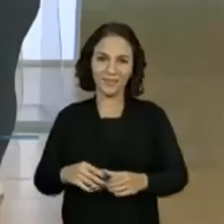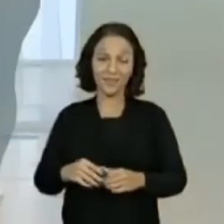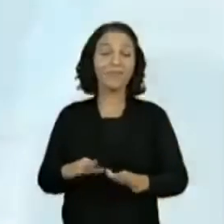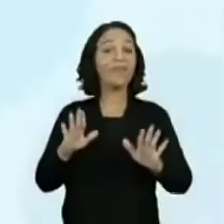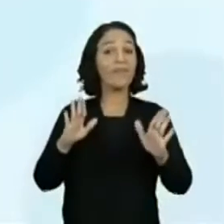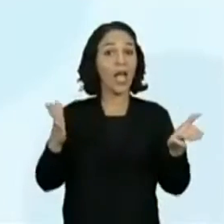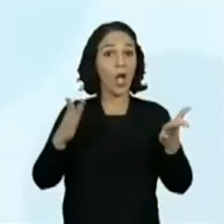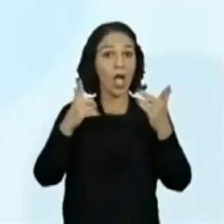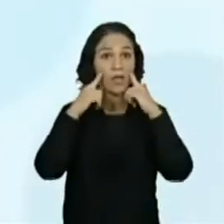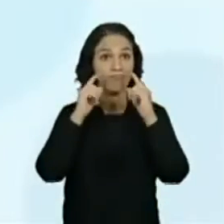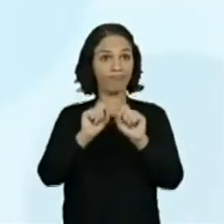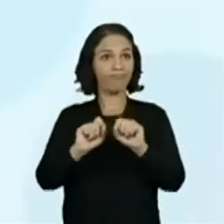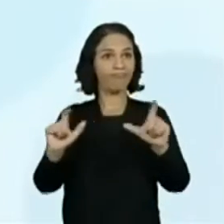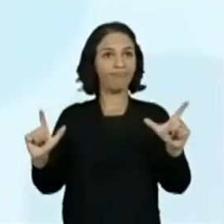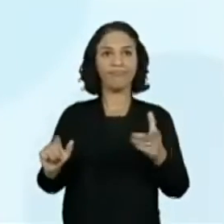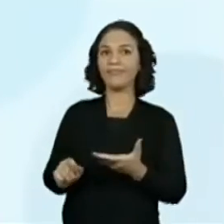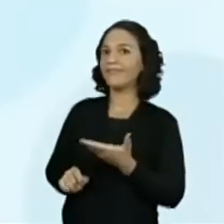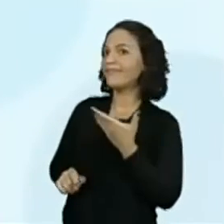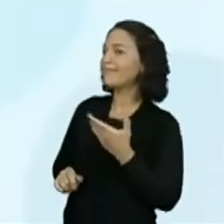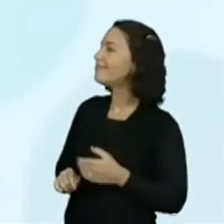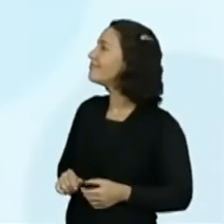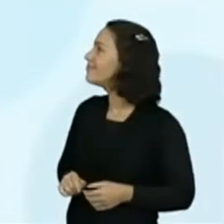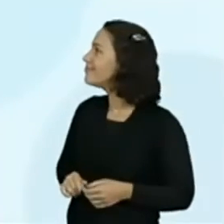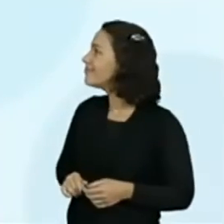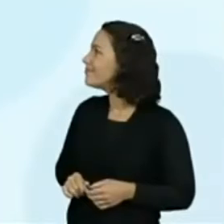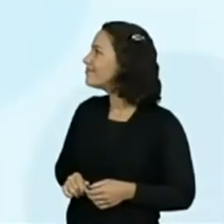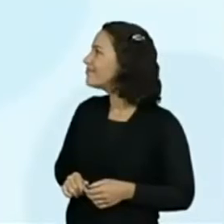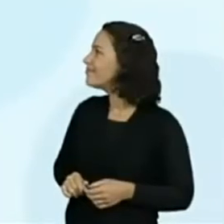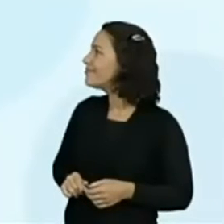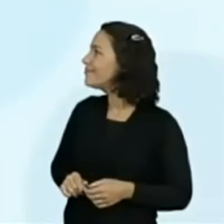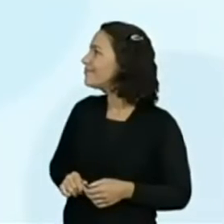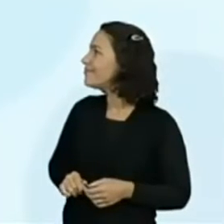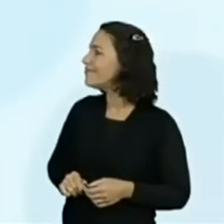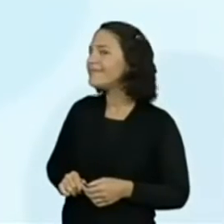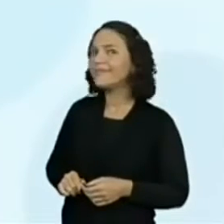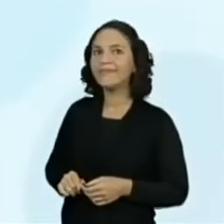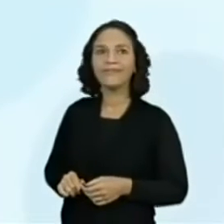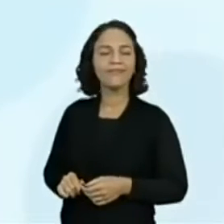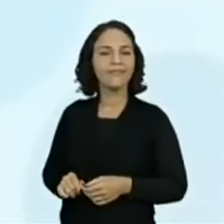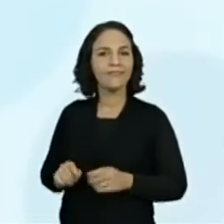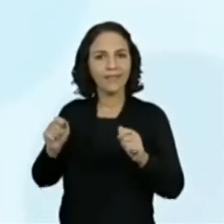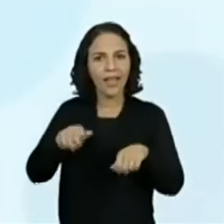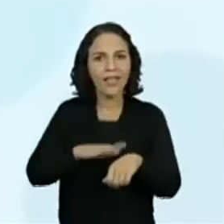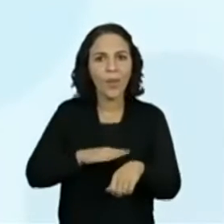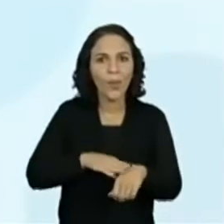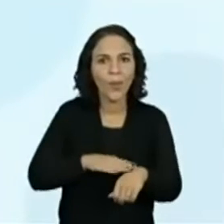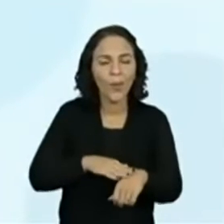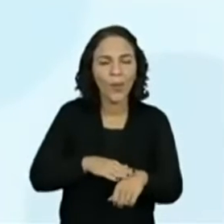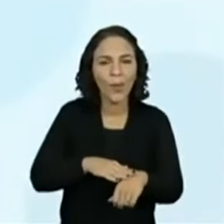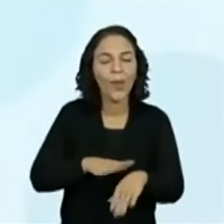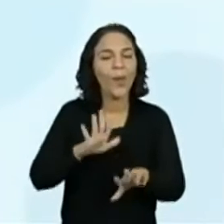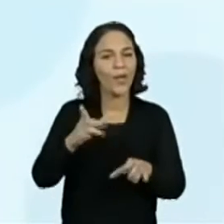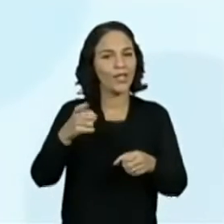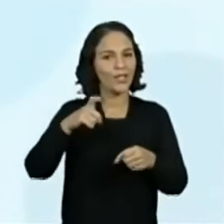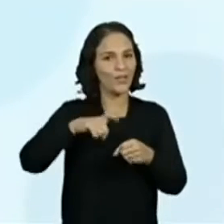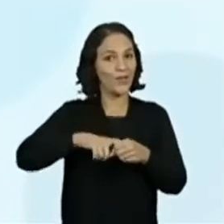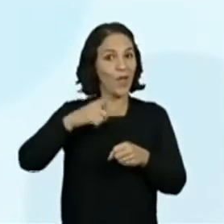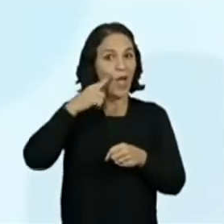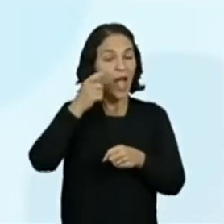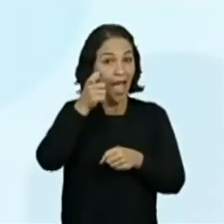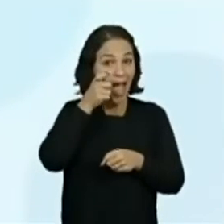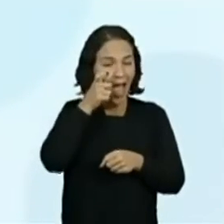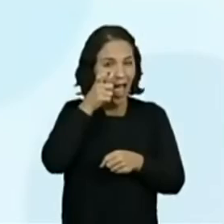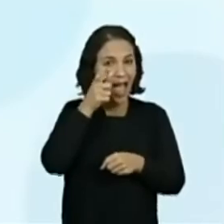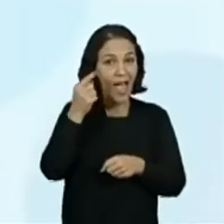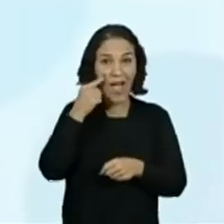esta imagem. Rapidamente, hein, professora? Exatamente, olha. Hum, será que deu tempo deles verem? Eu vou voltar mais um pouquinho. Um,